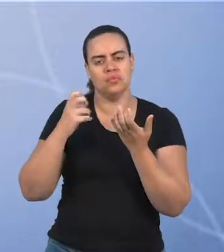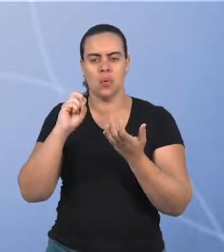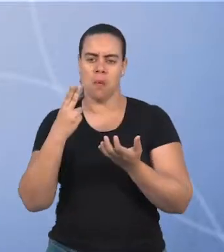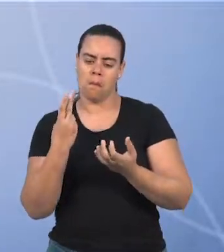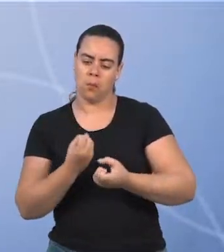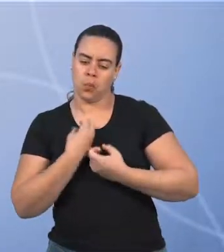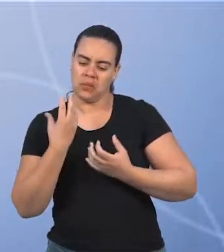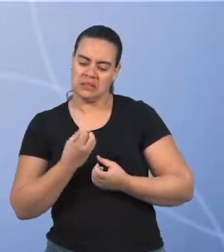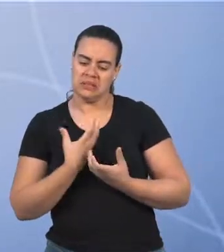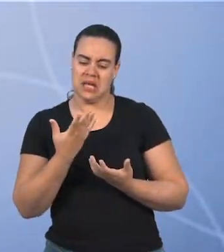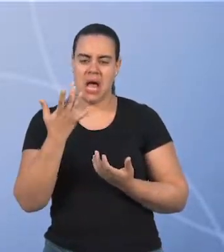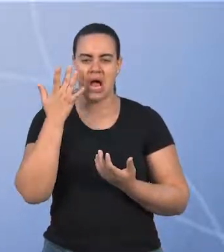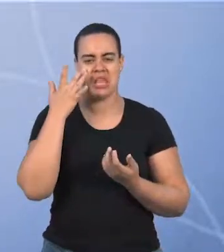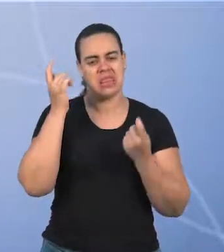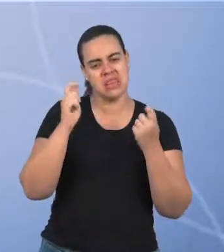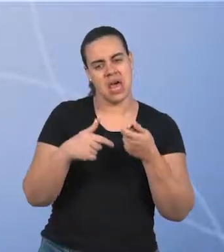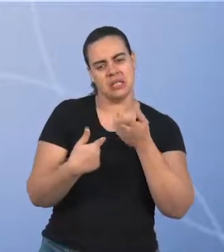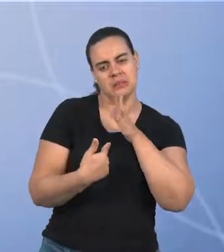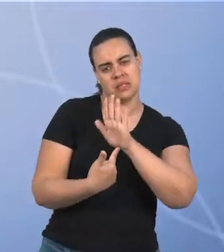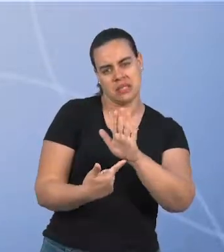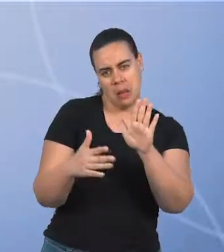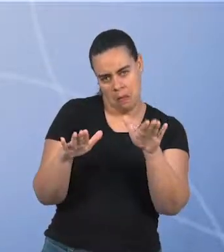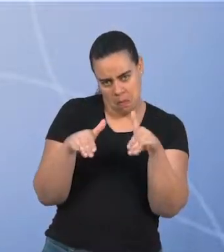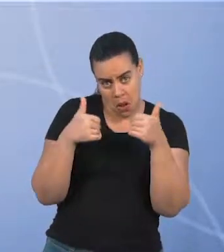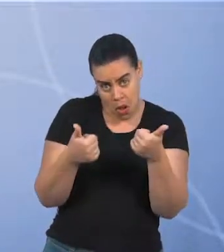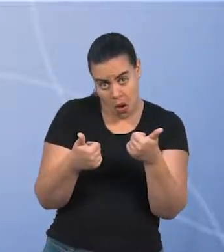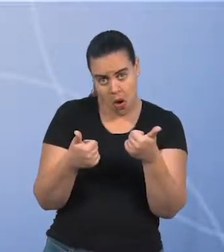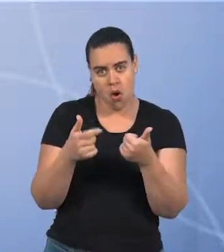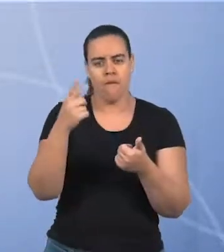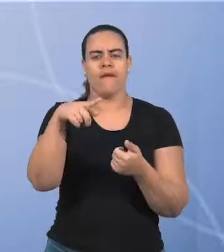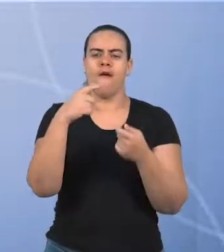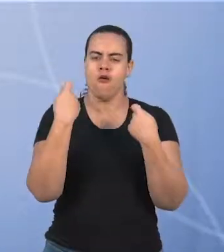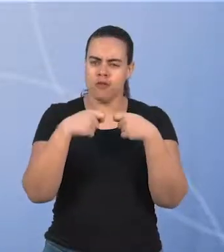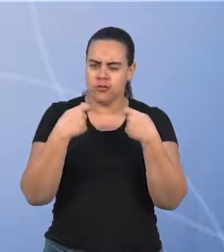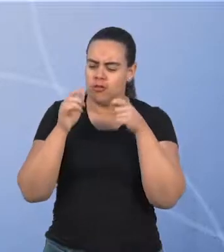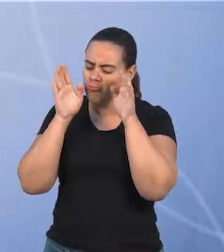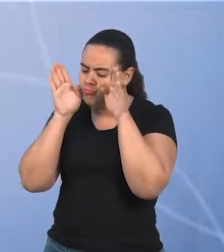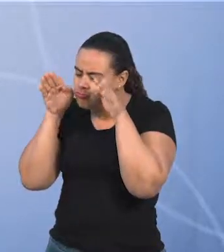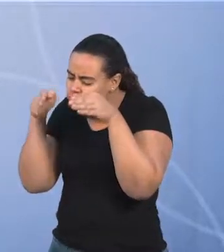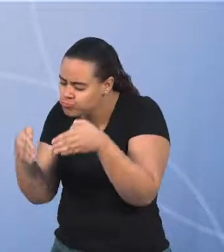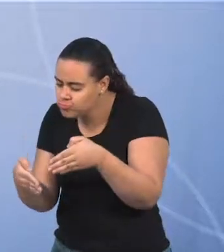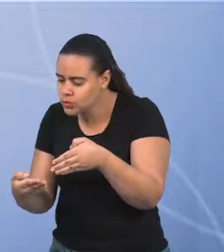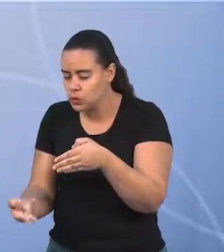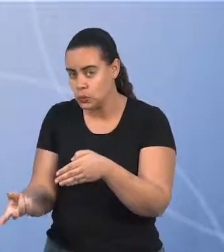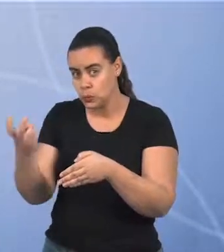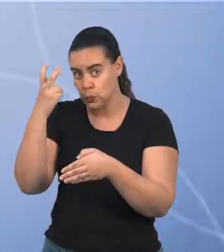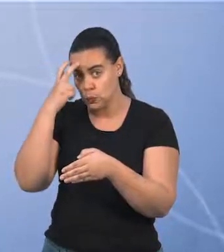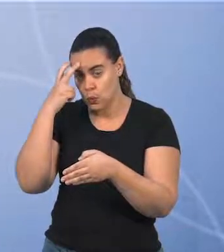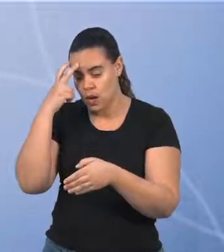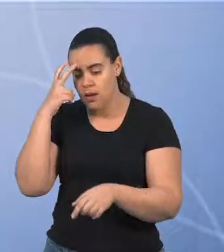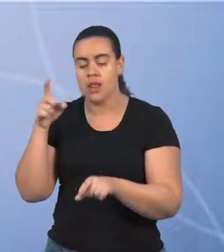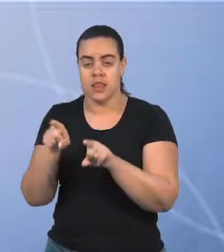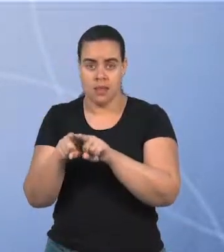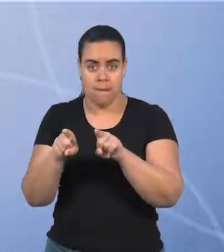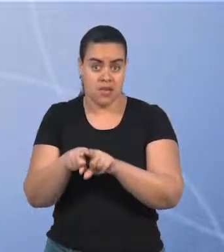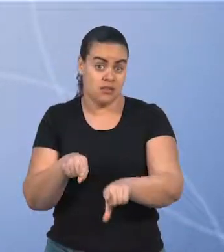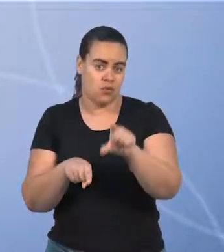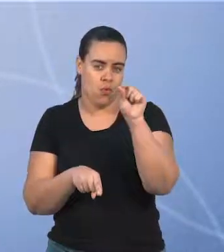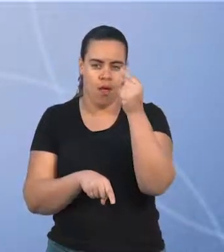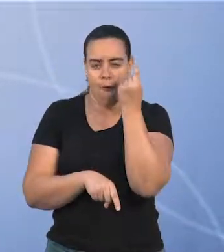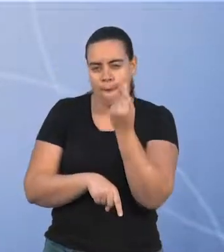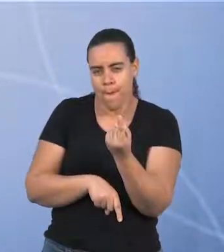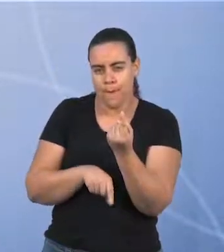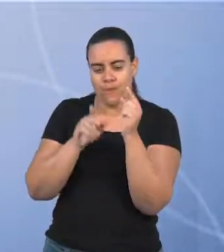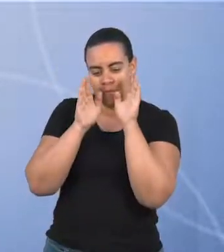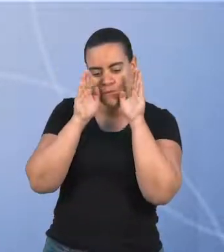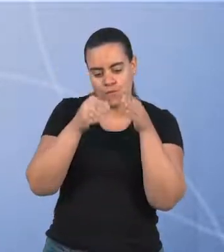que assim conseguirão se expressar de forma melhor? Vocês precisam se encharcar no entendimento de cultura, escolher uma manifestação a qual vocês se identifiquem